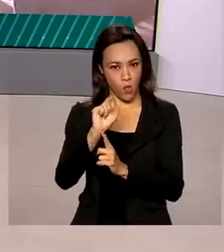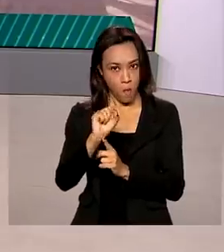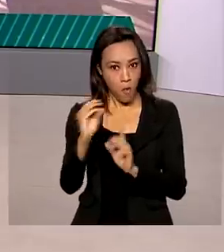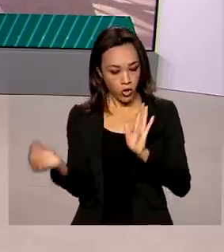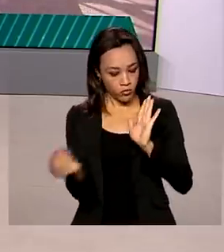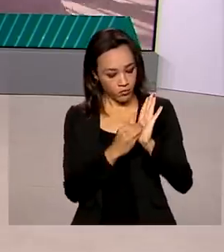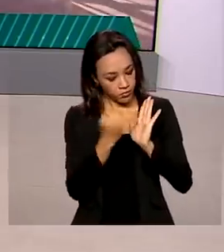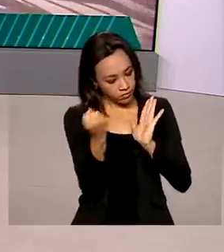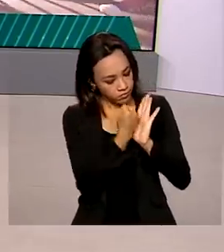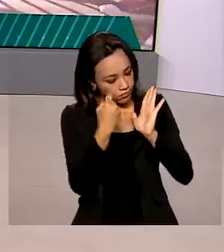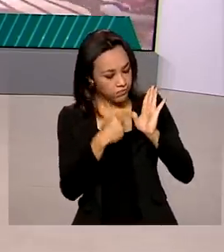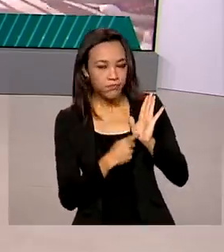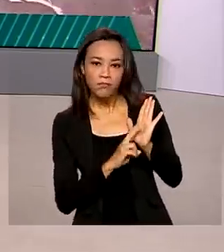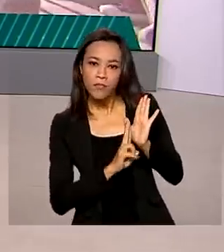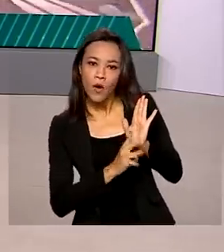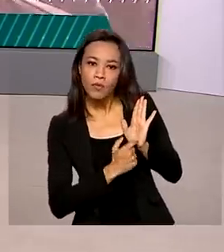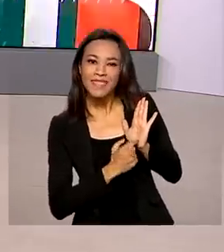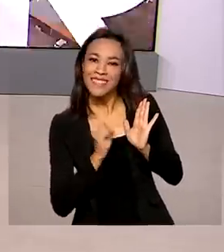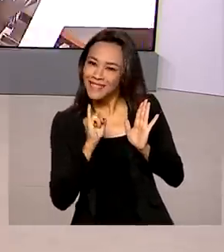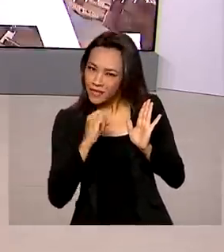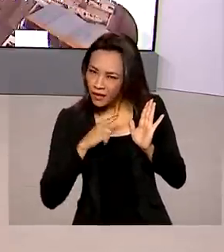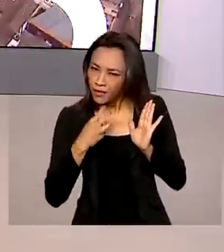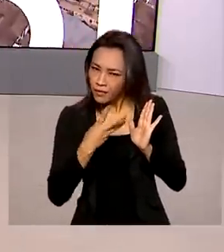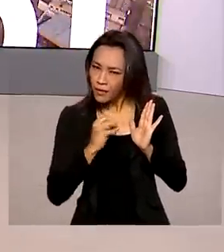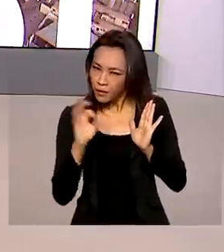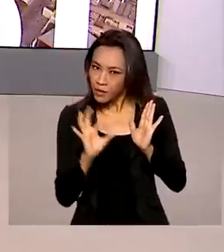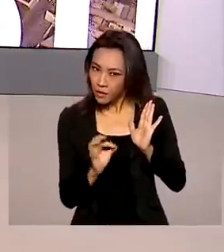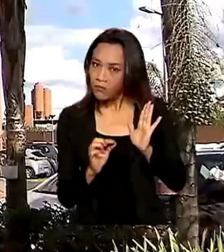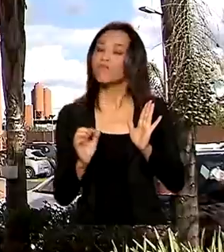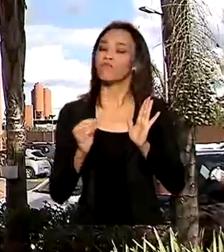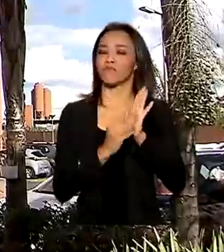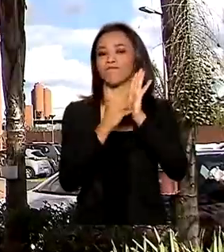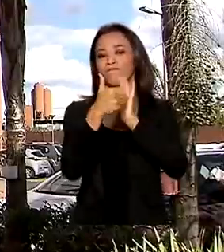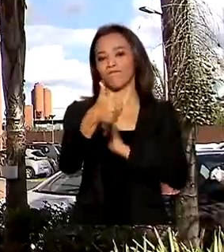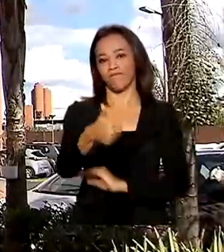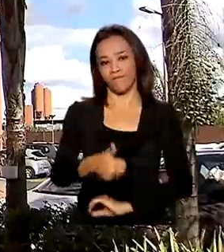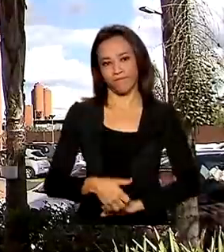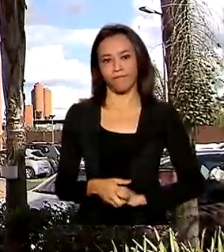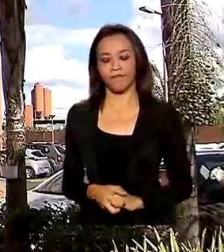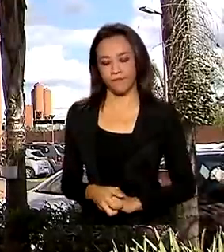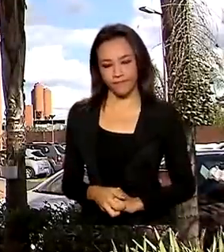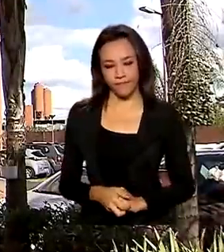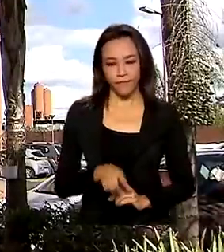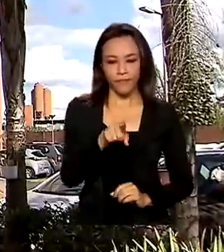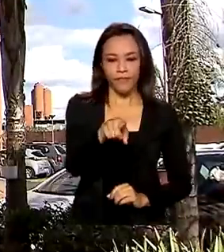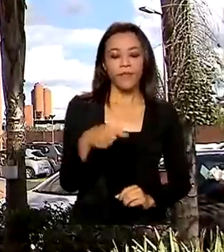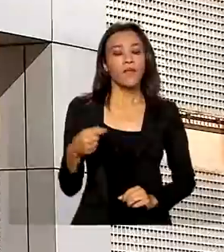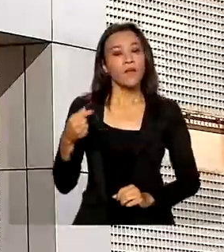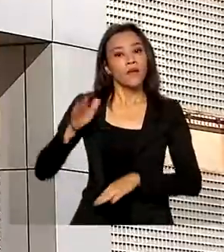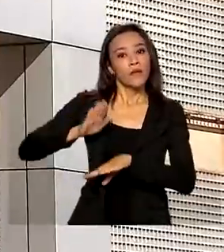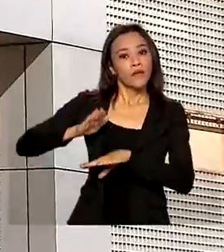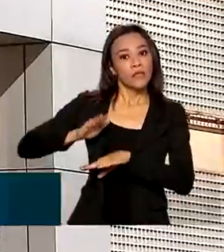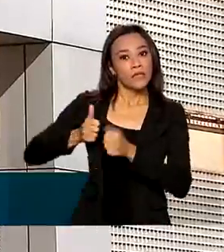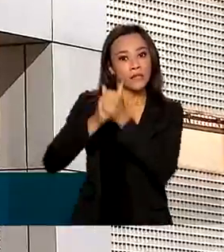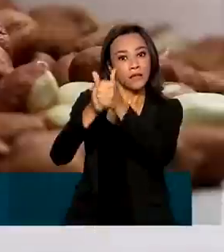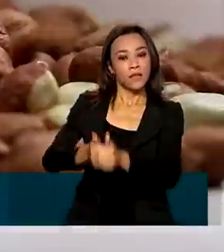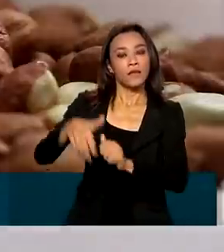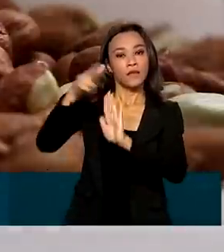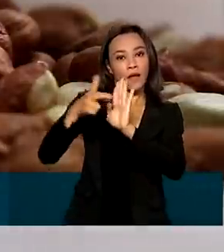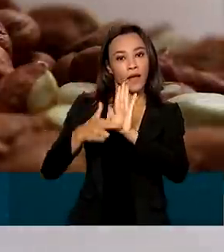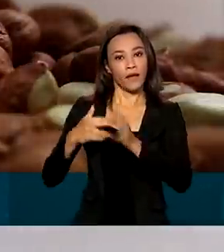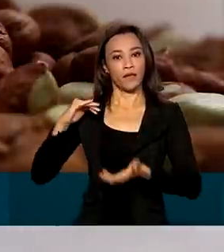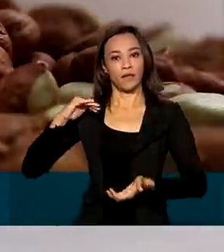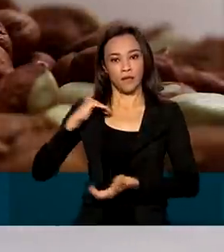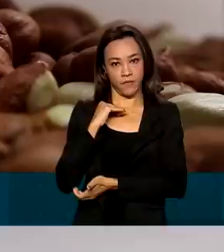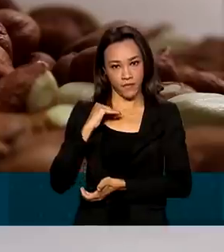de alimentos que tenham pelo menos 30% desse ingrediente. De acordo com a resolução da Anvisa, um